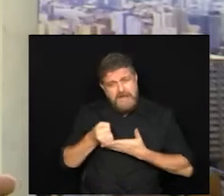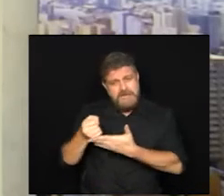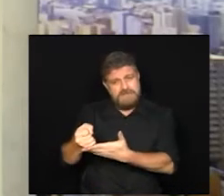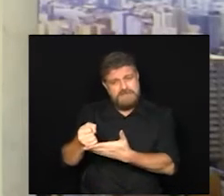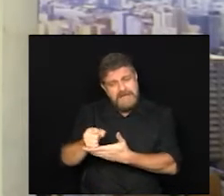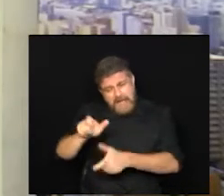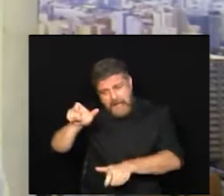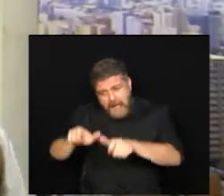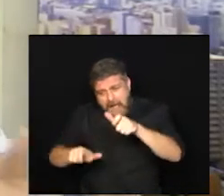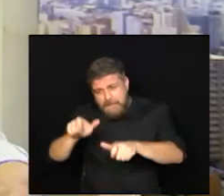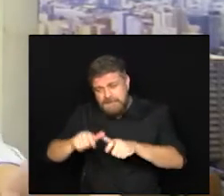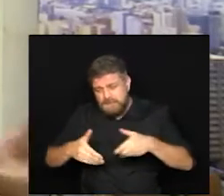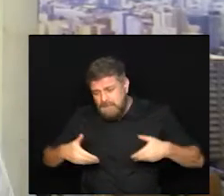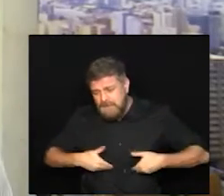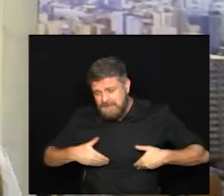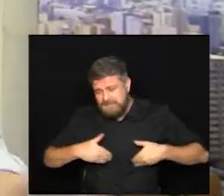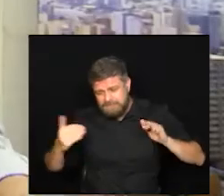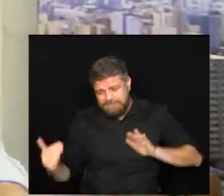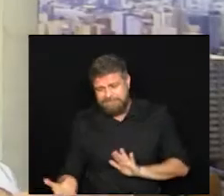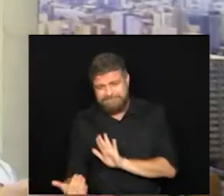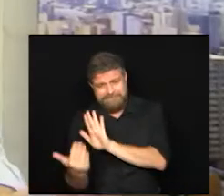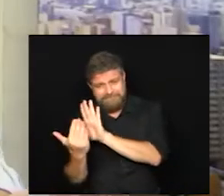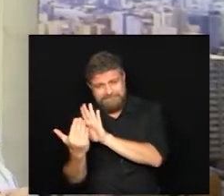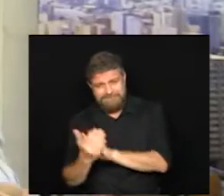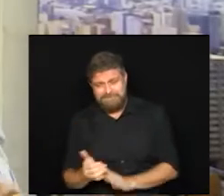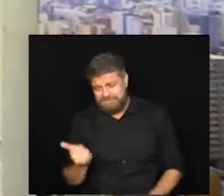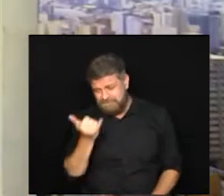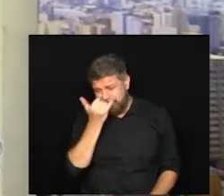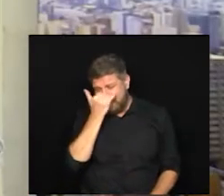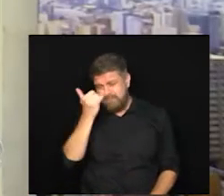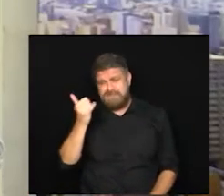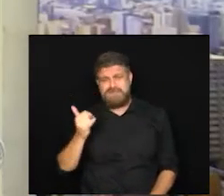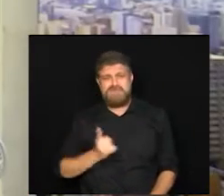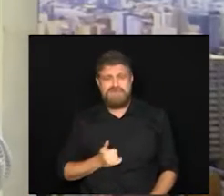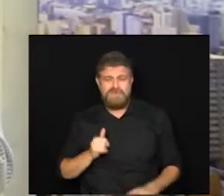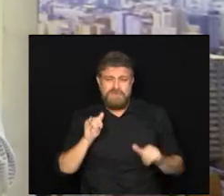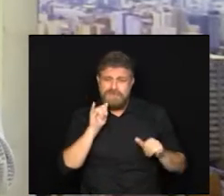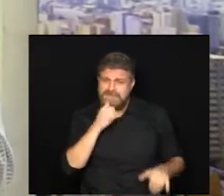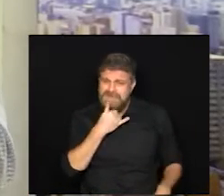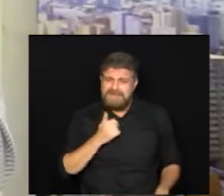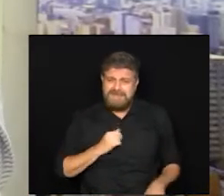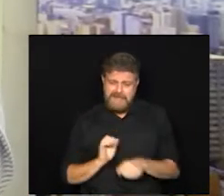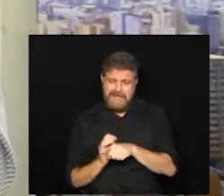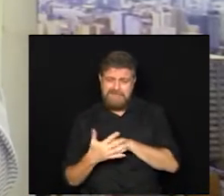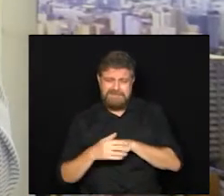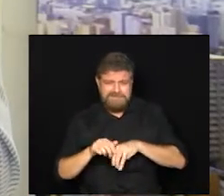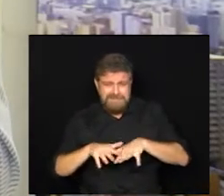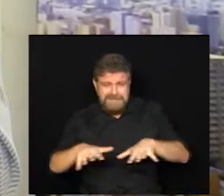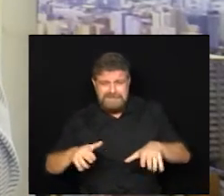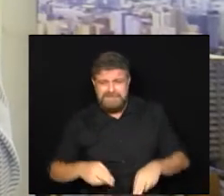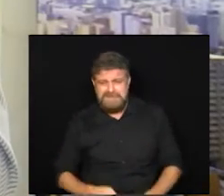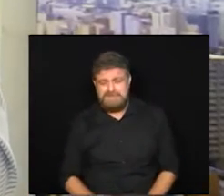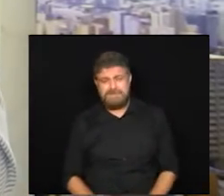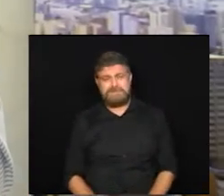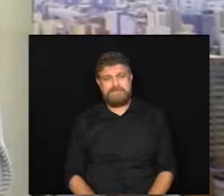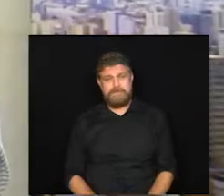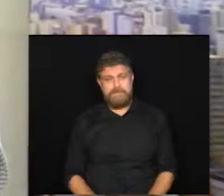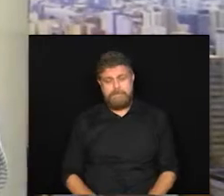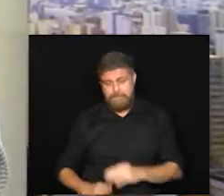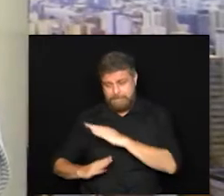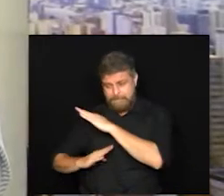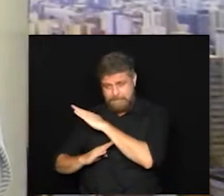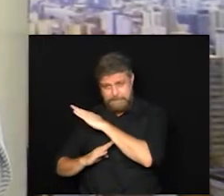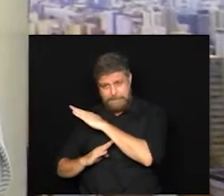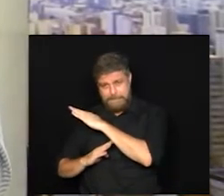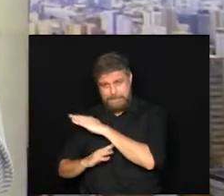a enfrentar essa consequência como eu disse aqui perversa também da pandemia vereador a Câmara Municipal ela